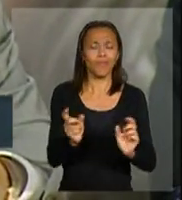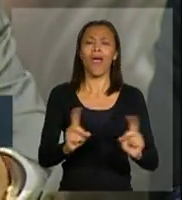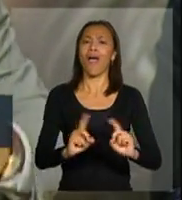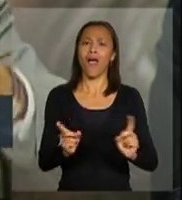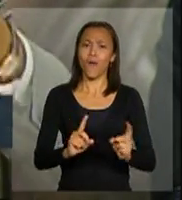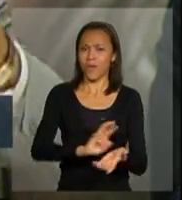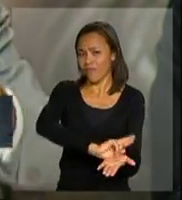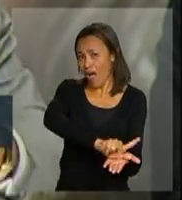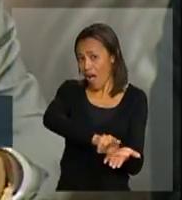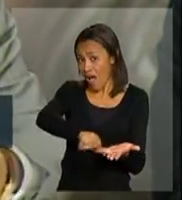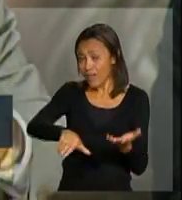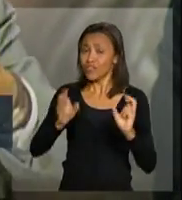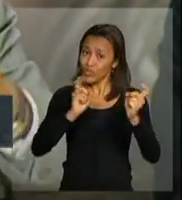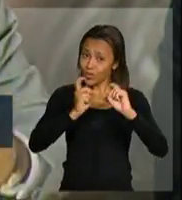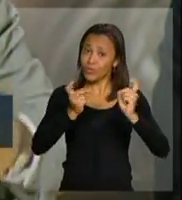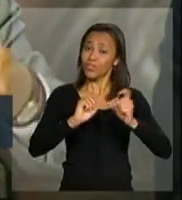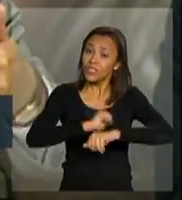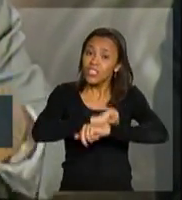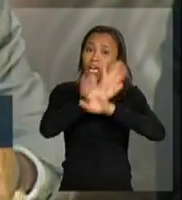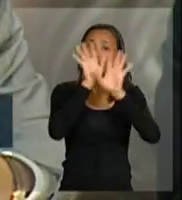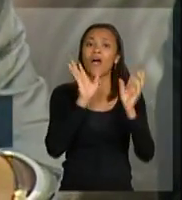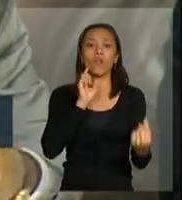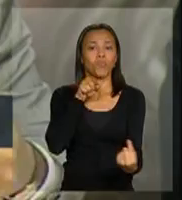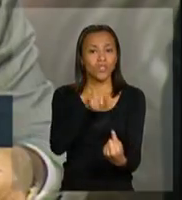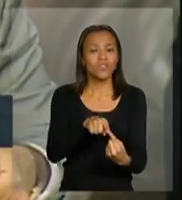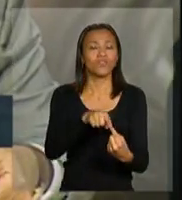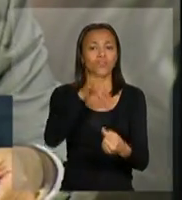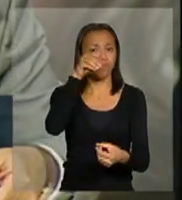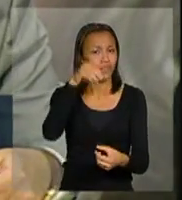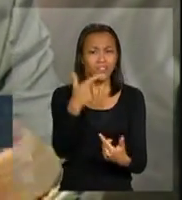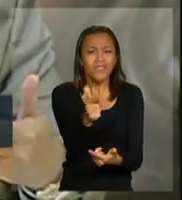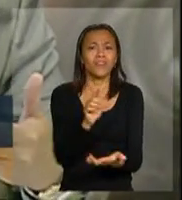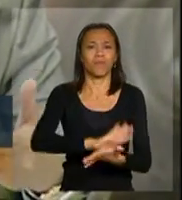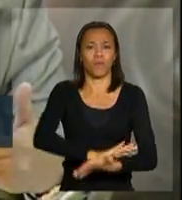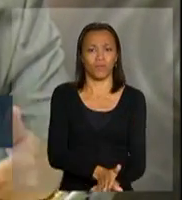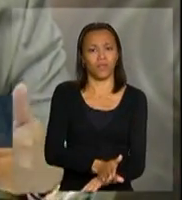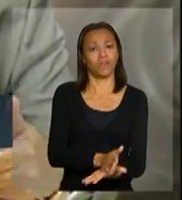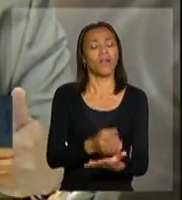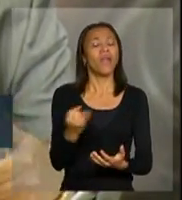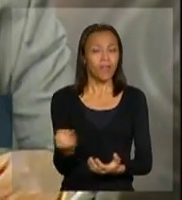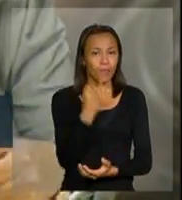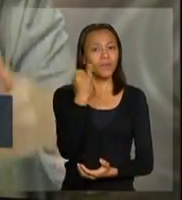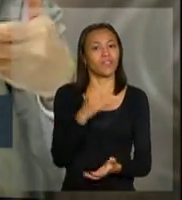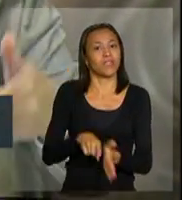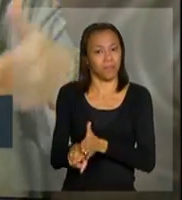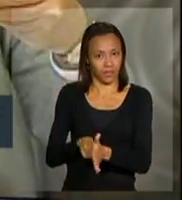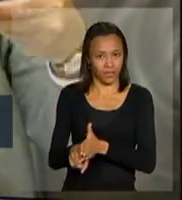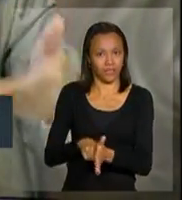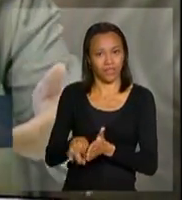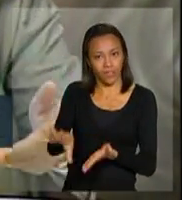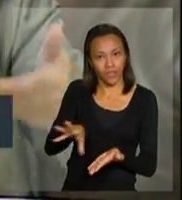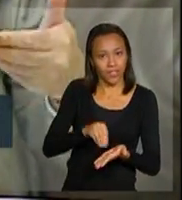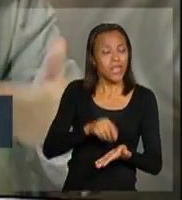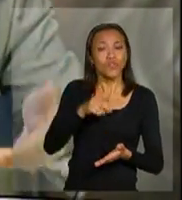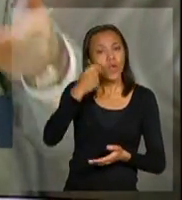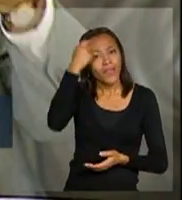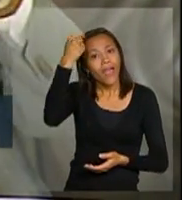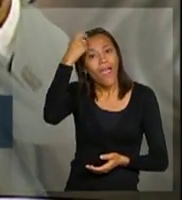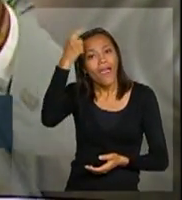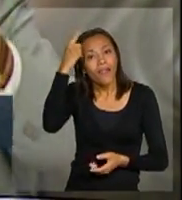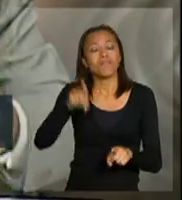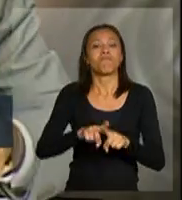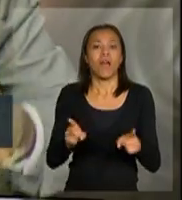sejam discutidos de modo claro, objetivo, sem preconceitos. A fundamentação tem que ser não teológica, e sim